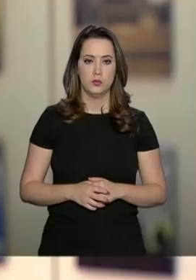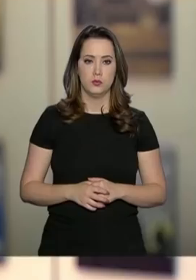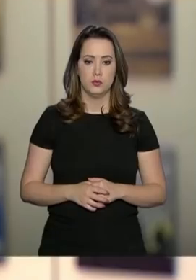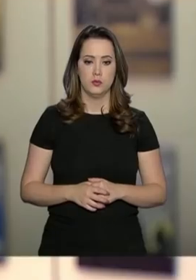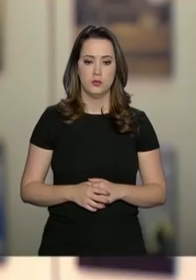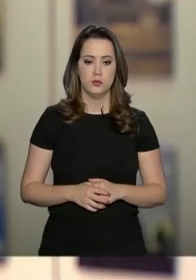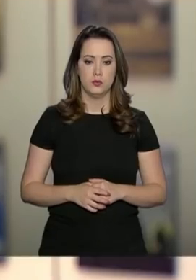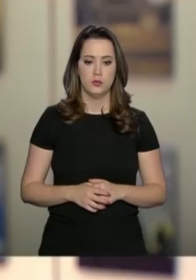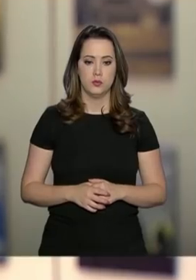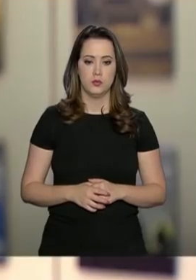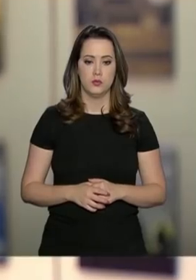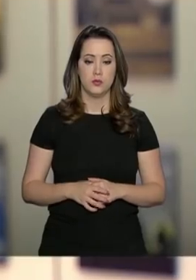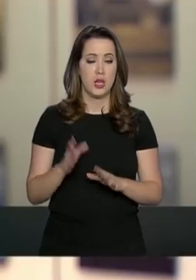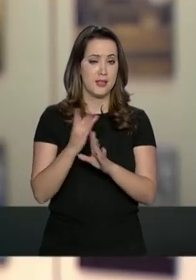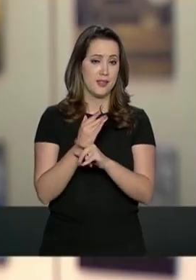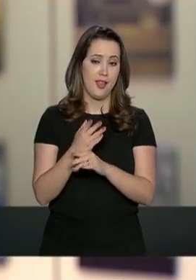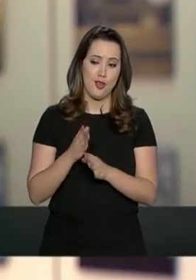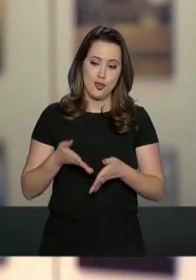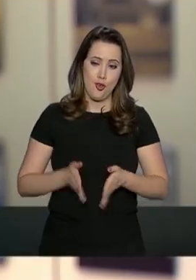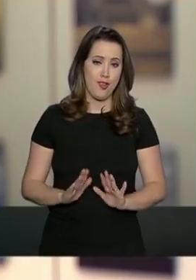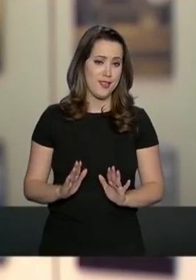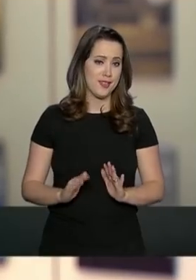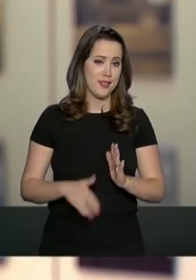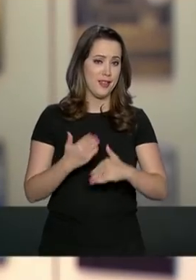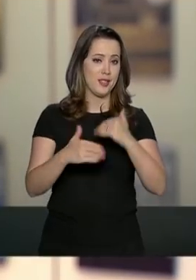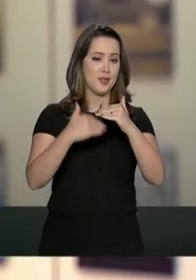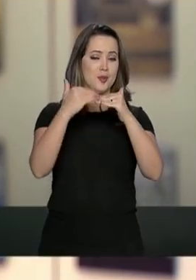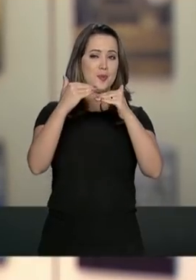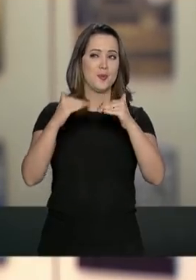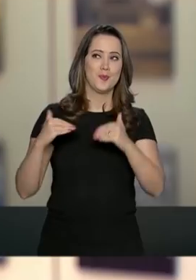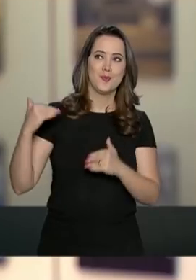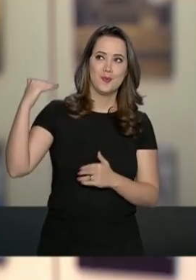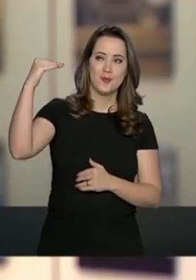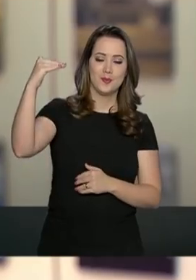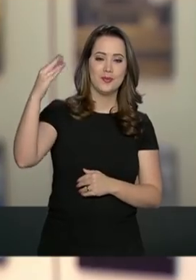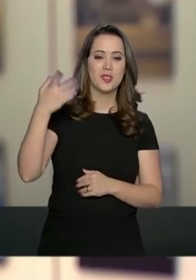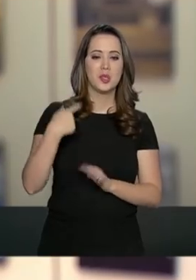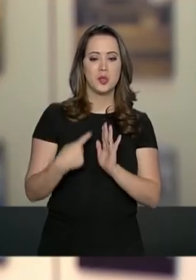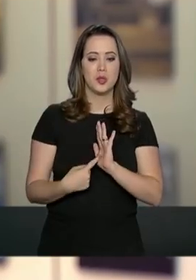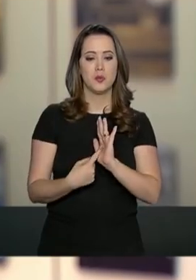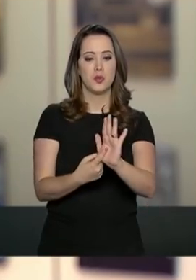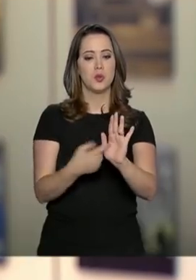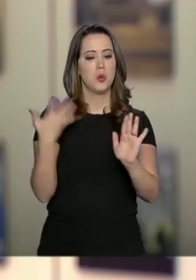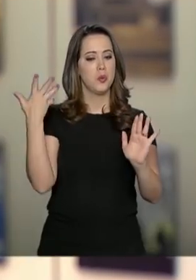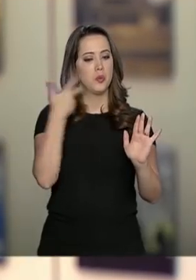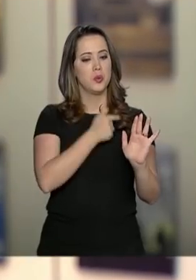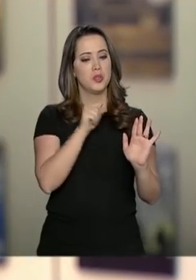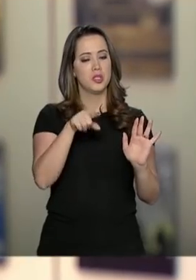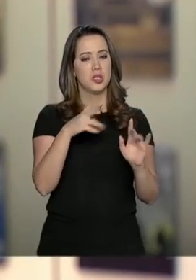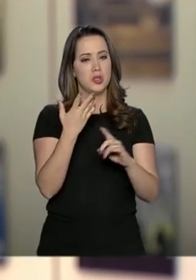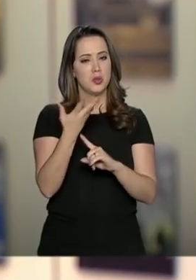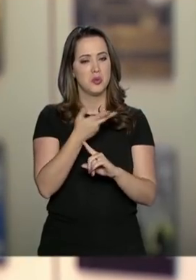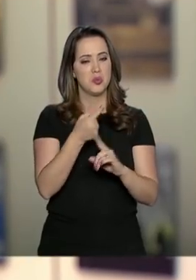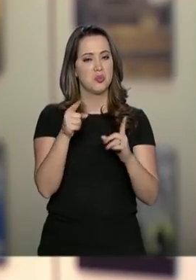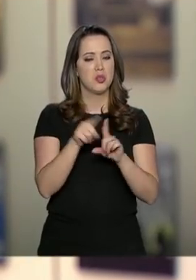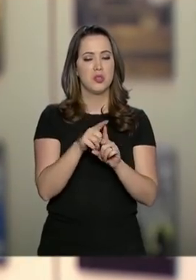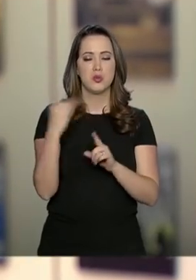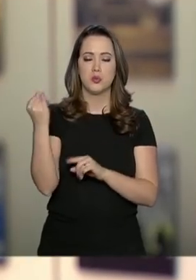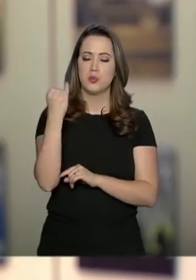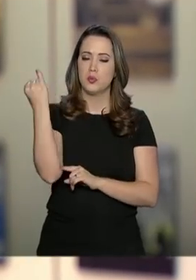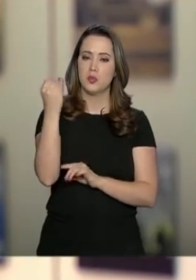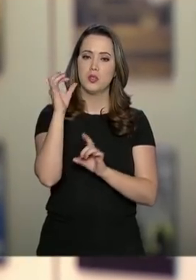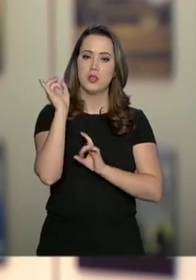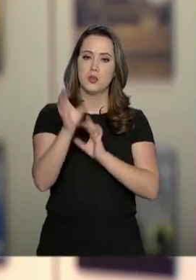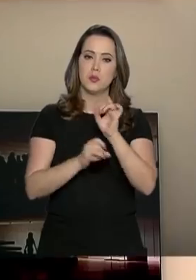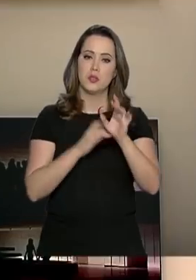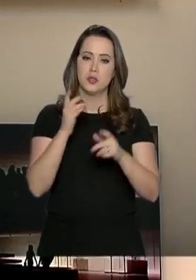A cidade onde eu nasci, a cidade onde eu cresci, e que retrata um pouco da beleza que é essa cidade, com a sua arquitetura especial, com o povo